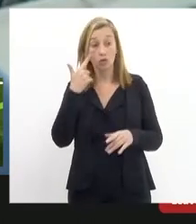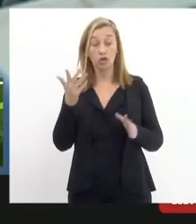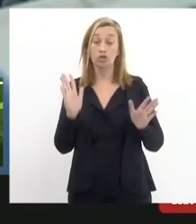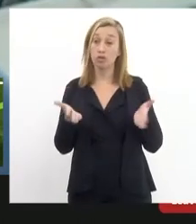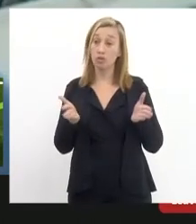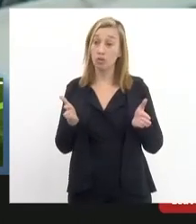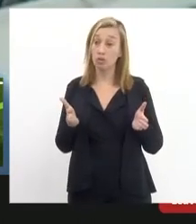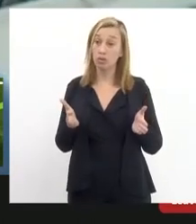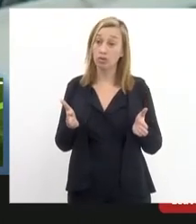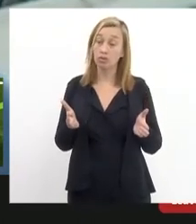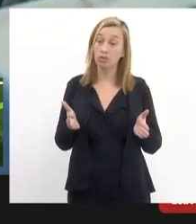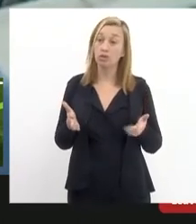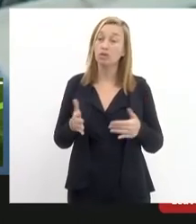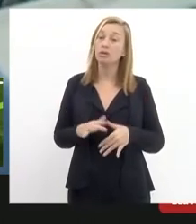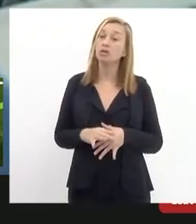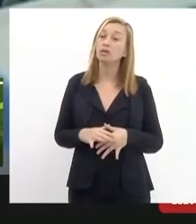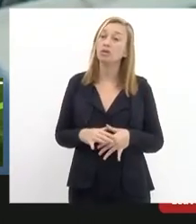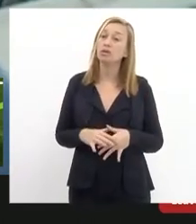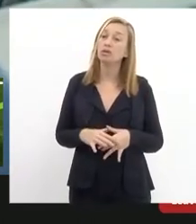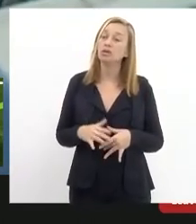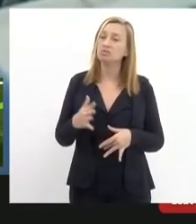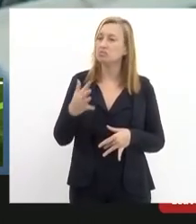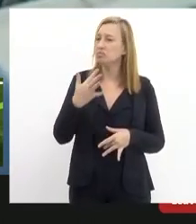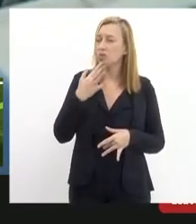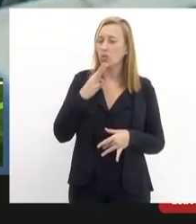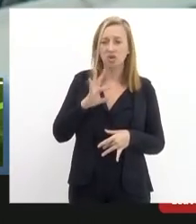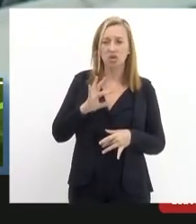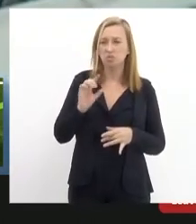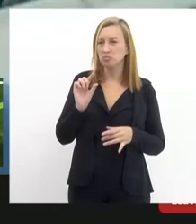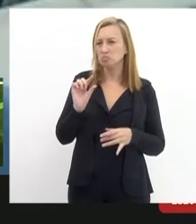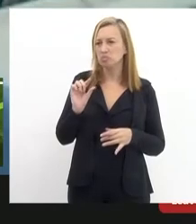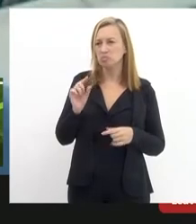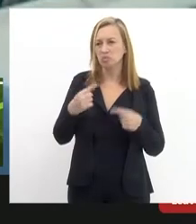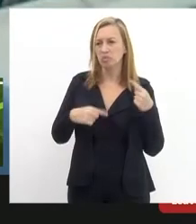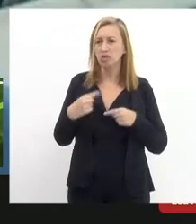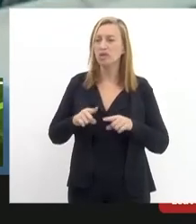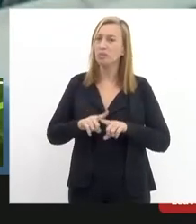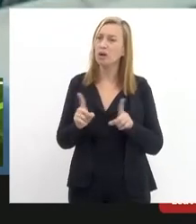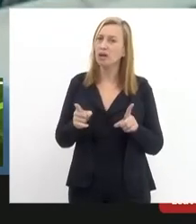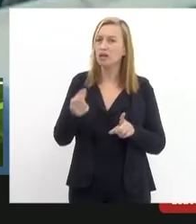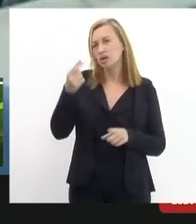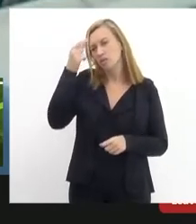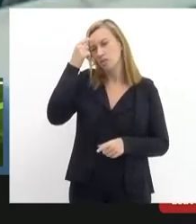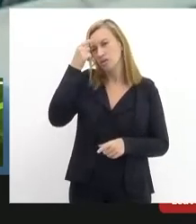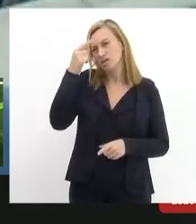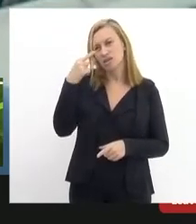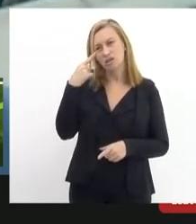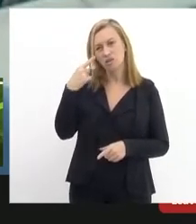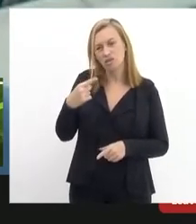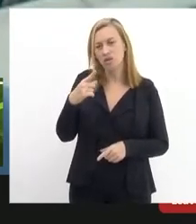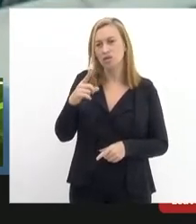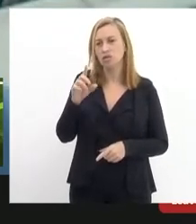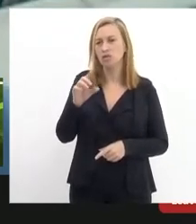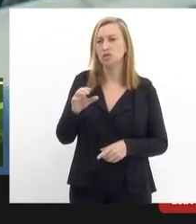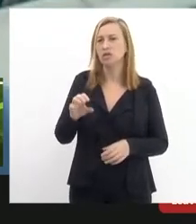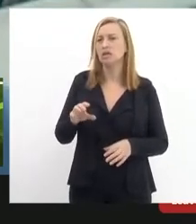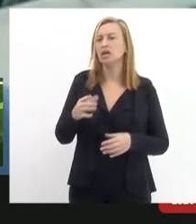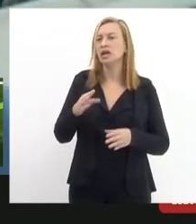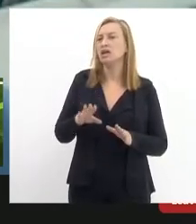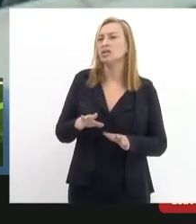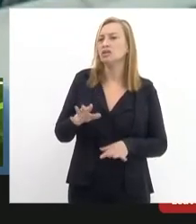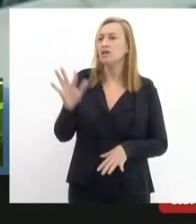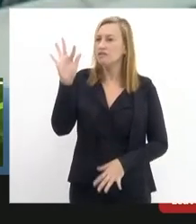eu seja um leigo na política mas um consenso nós temos aqui representantes do nível federal nível estadual nível